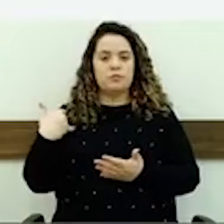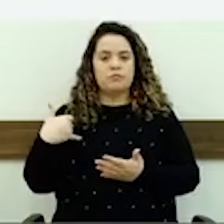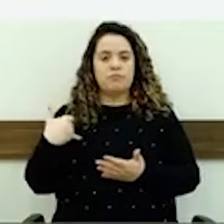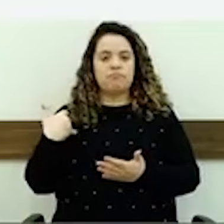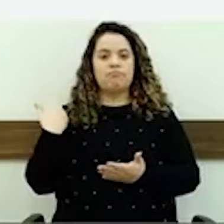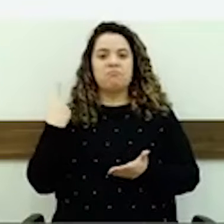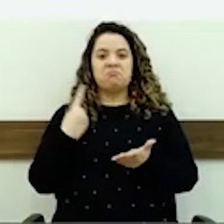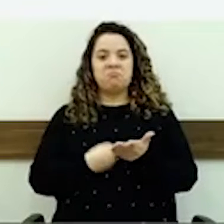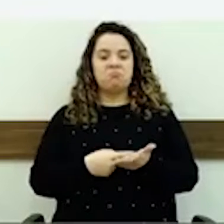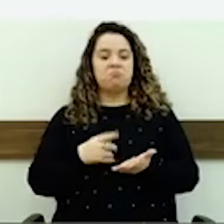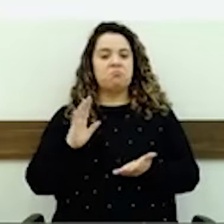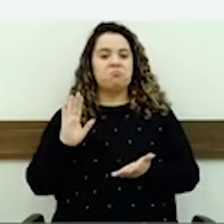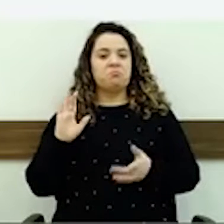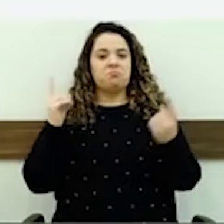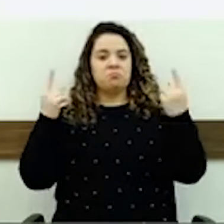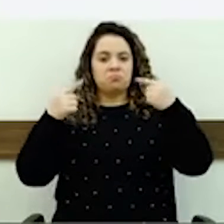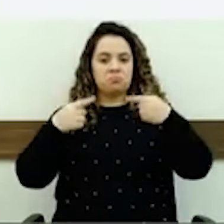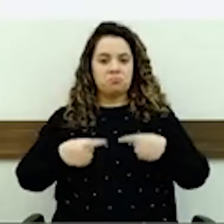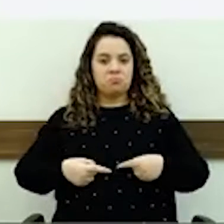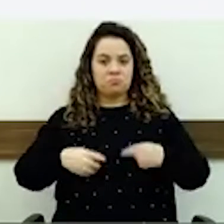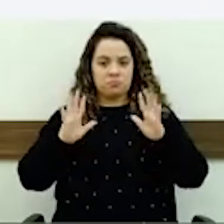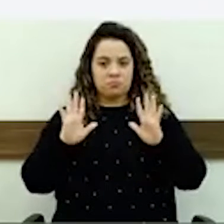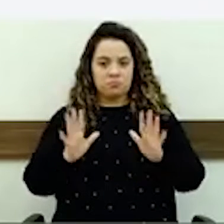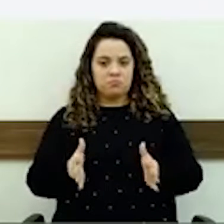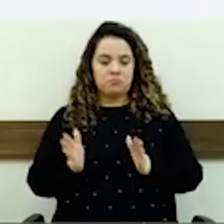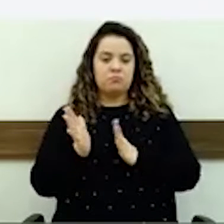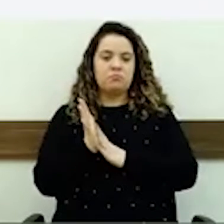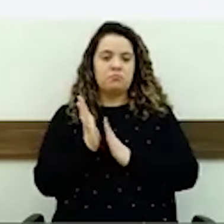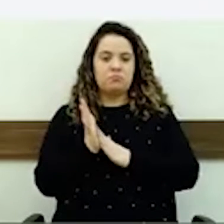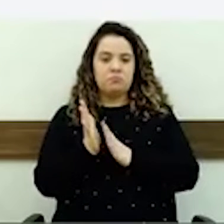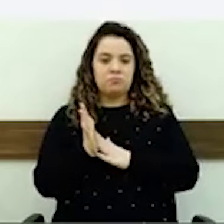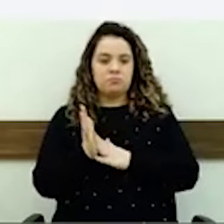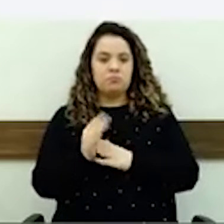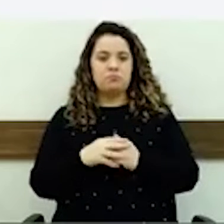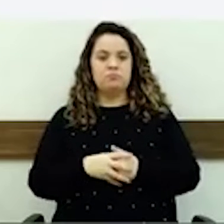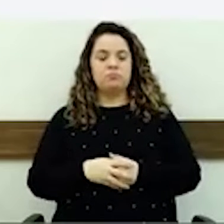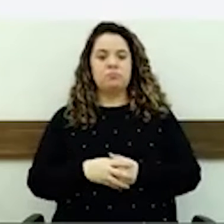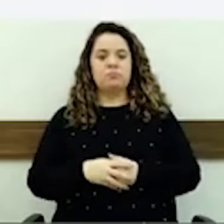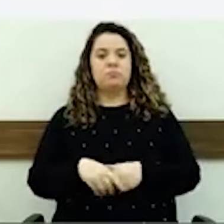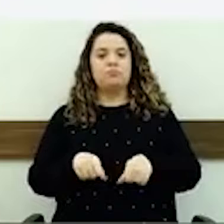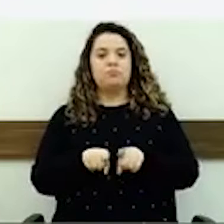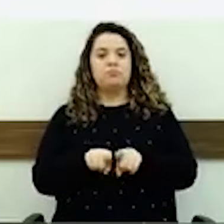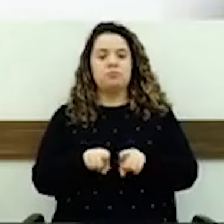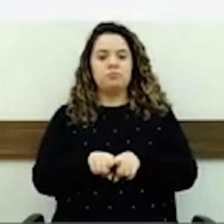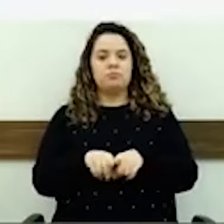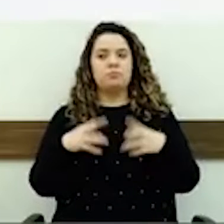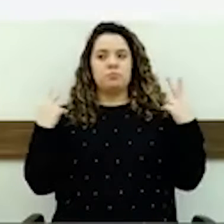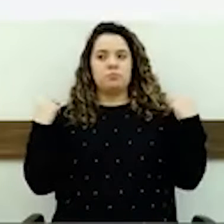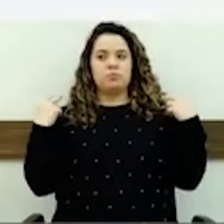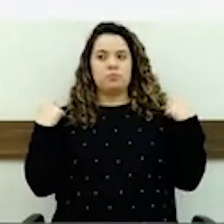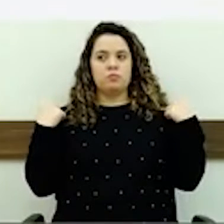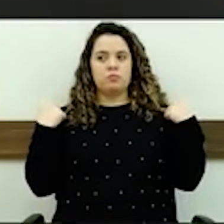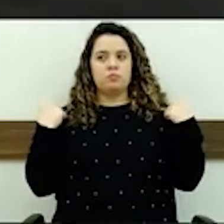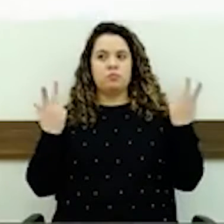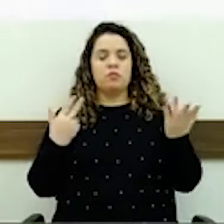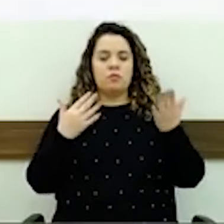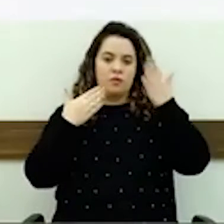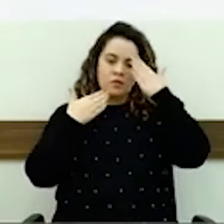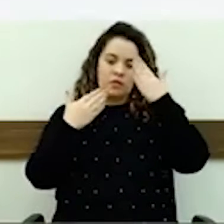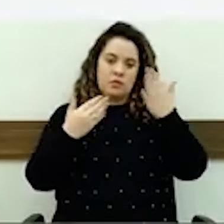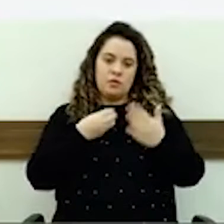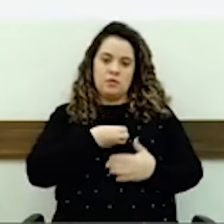aí, mexendo com a política já, parabéns. E ao grupo dos motoristas, muito obrigado também pela vinda e pela visita.